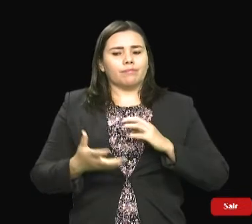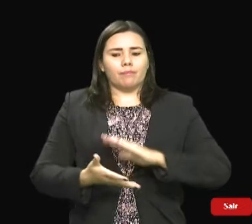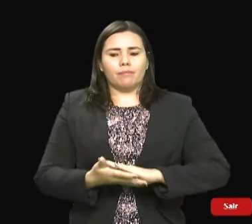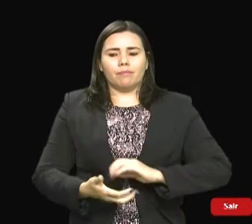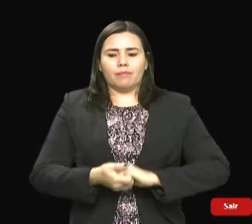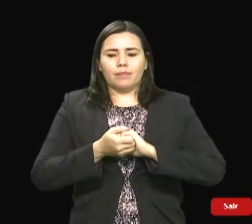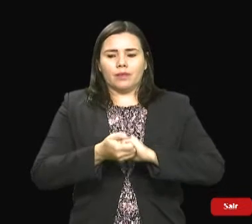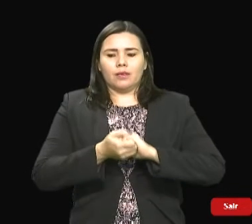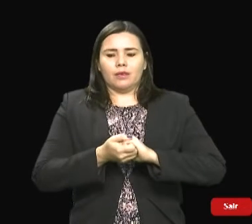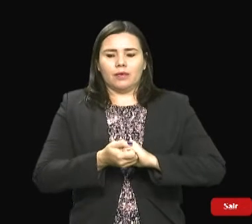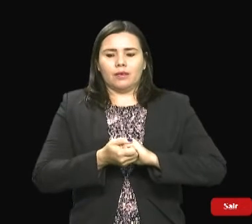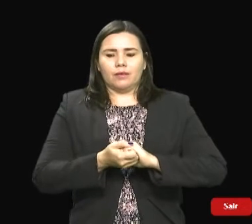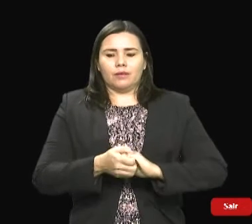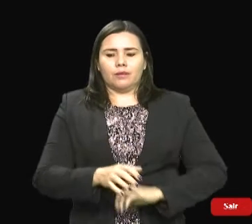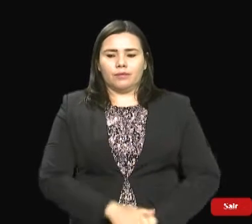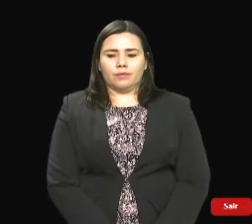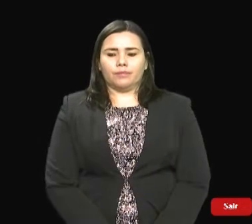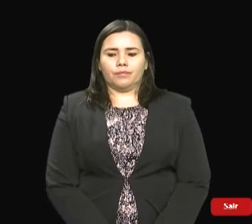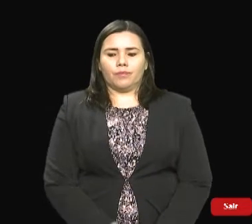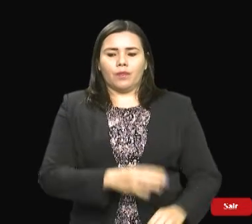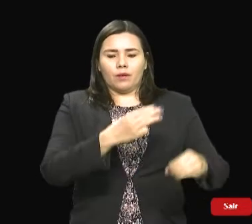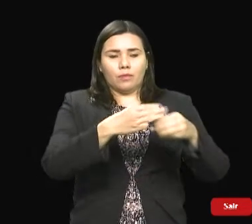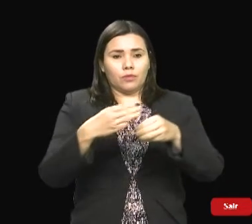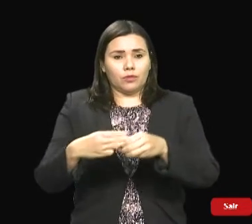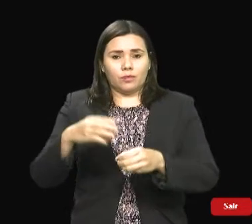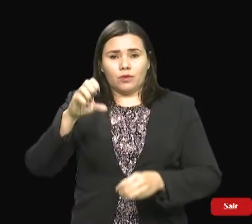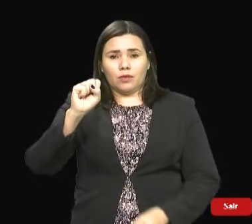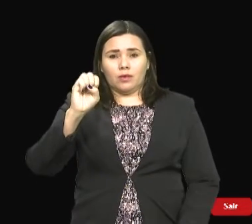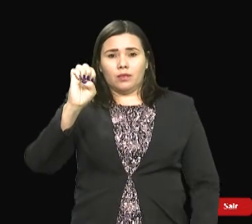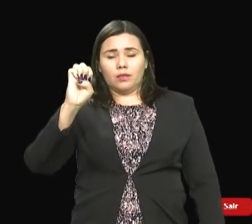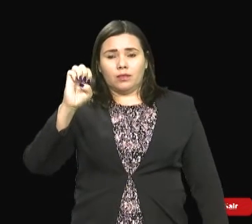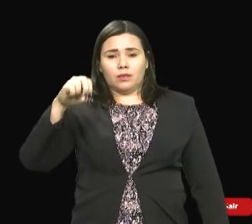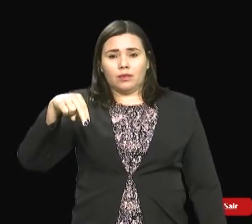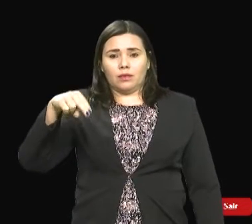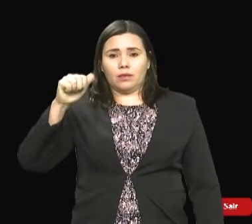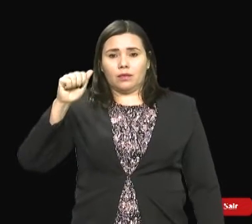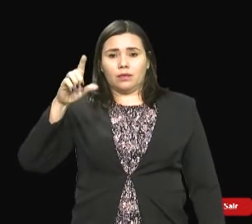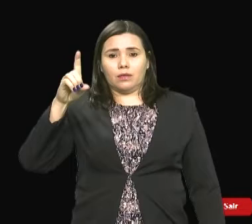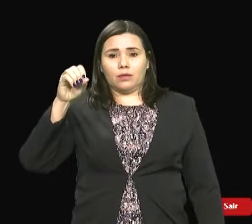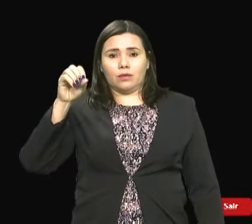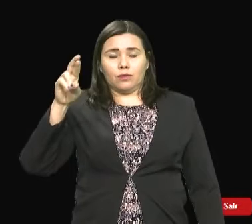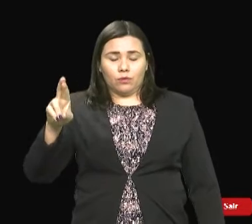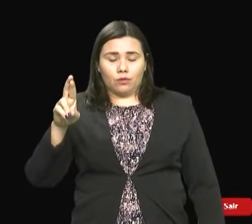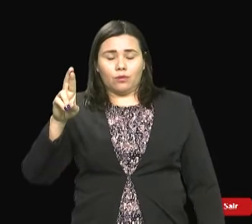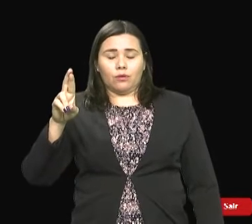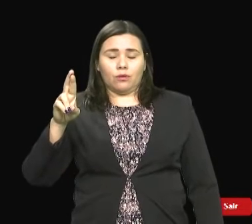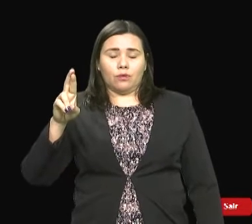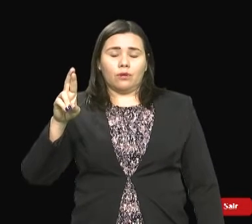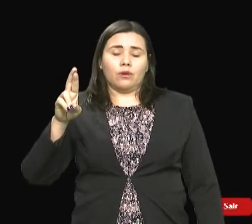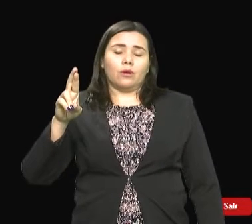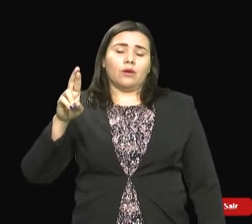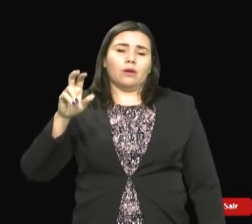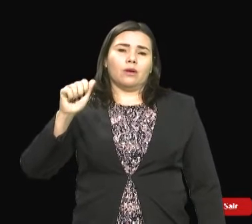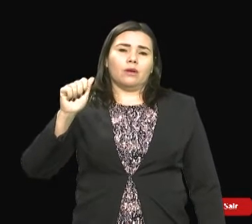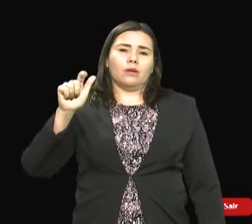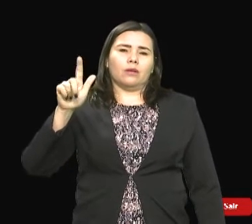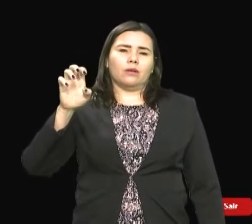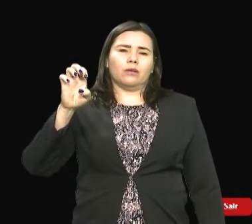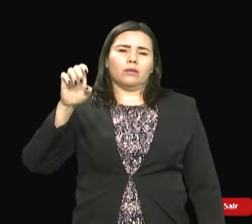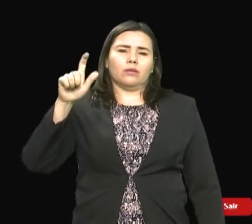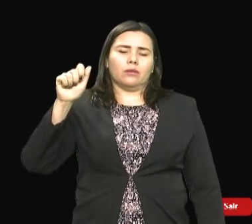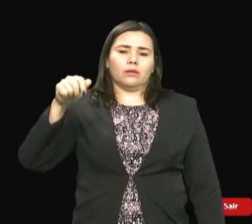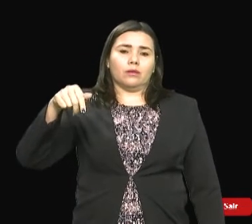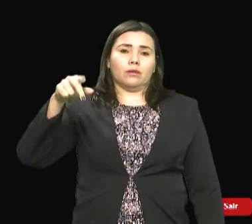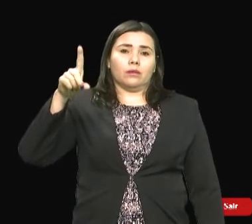Parabenizando, antes de mais nada, o município do senador Alexandre Costa por mais um aniversário. Mandar um forte abraço para o nosso amigo doutor